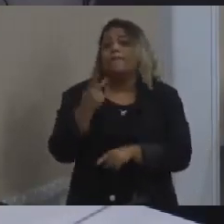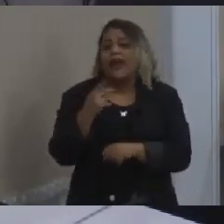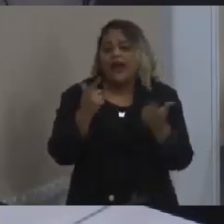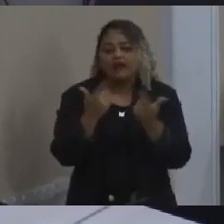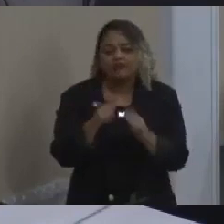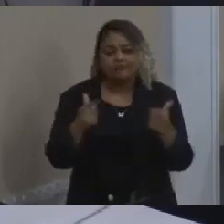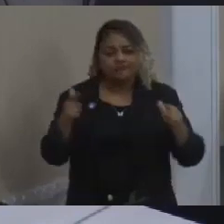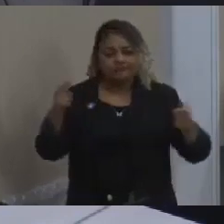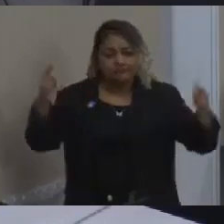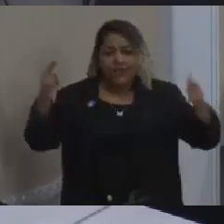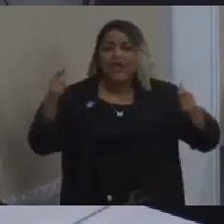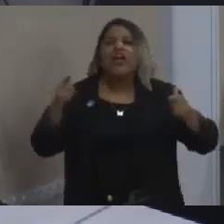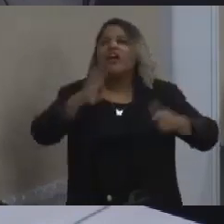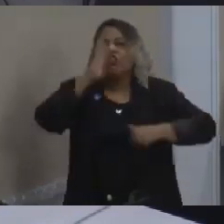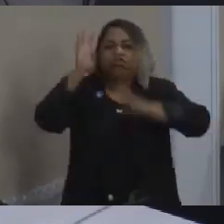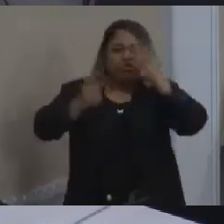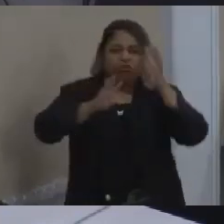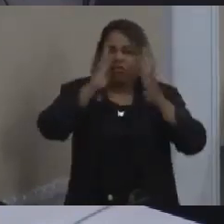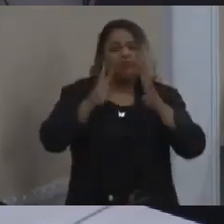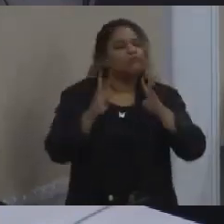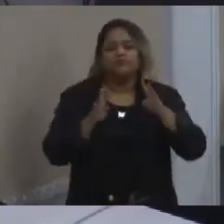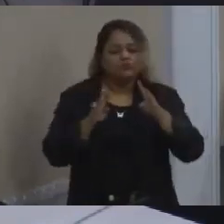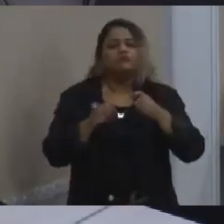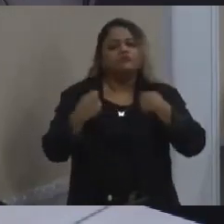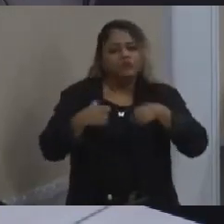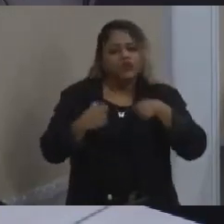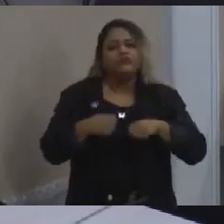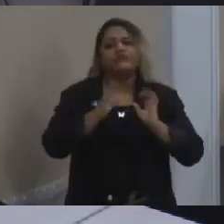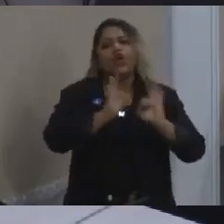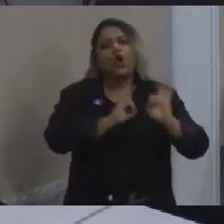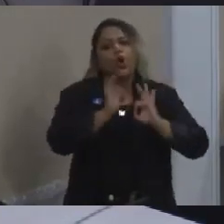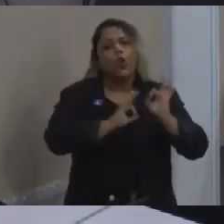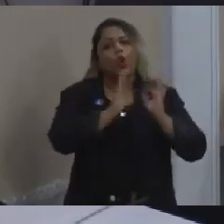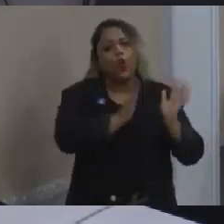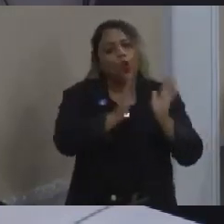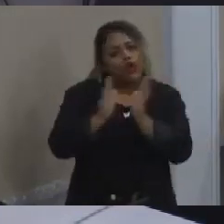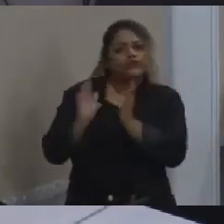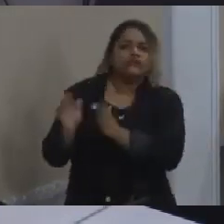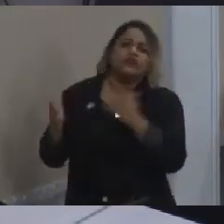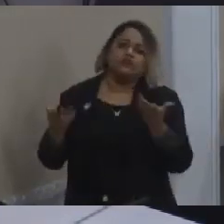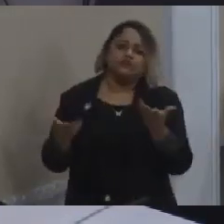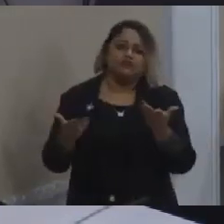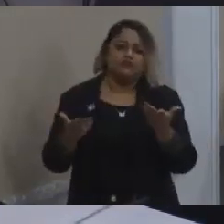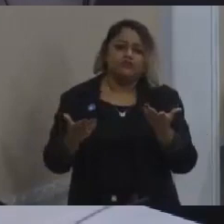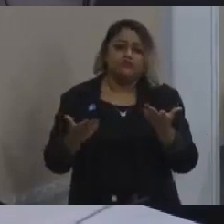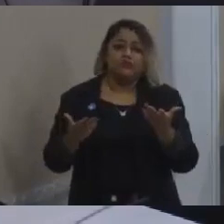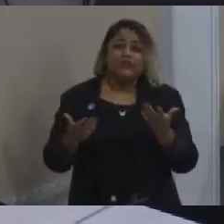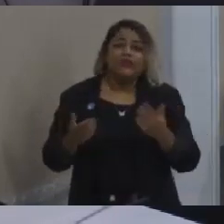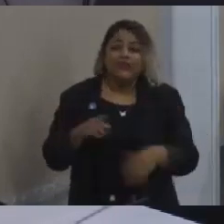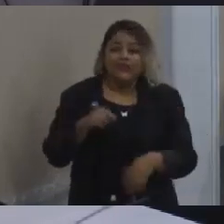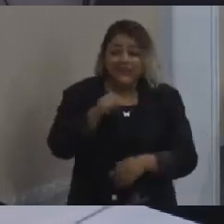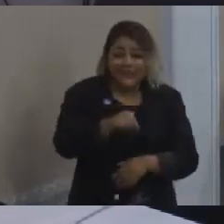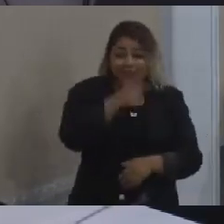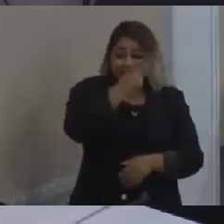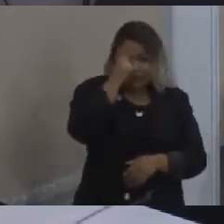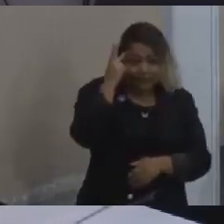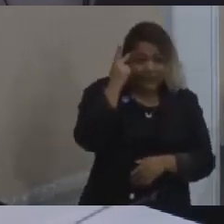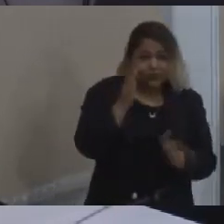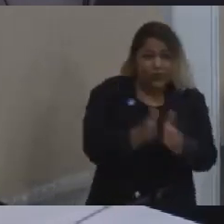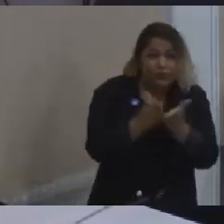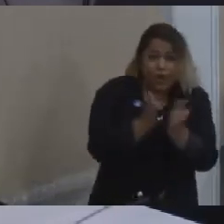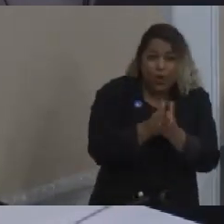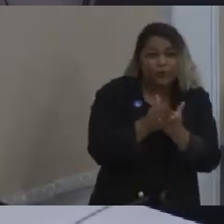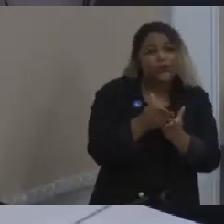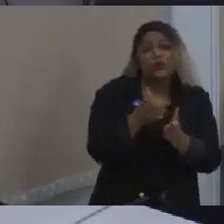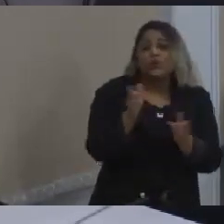e, principalmente, como nós sabemos que essas pessoas às vezes não têm condição de fazer essa organização no primeiro